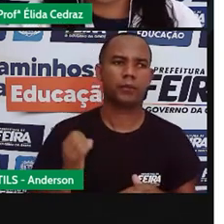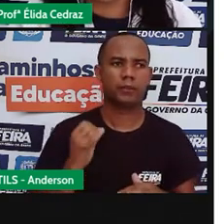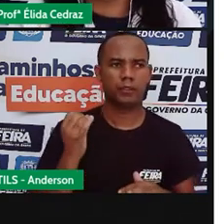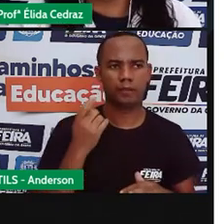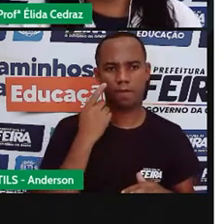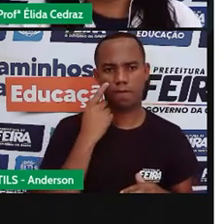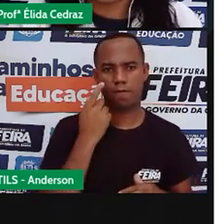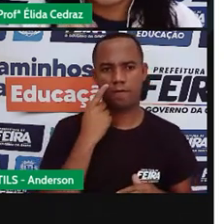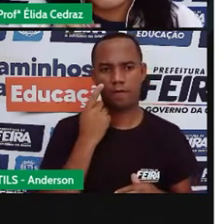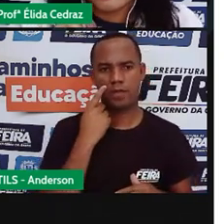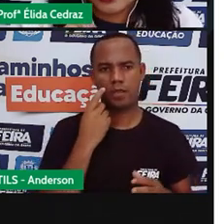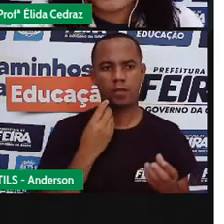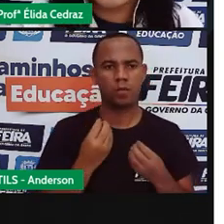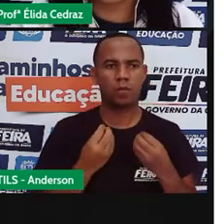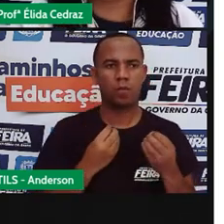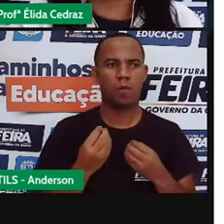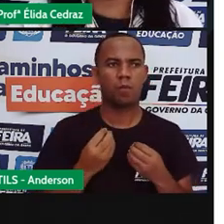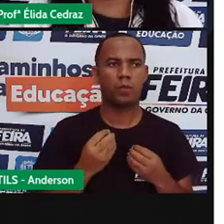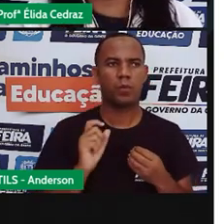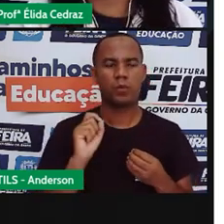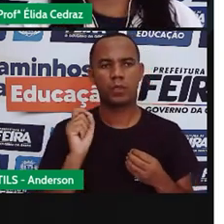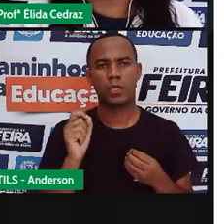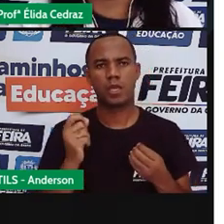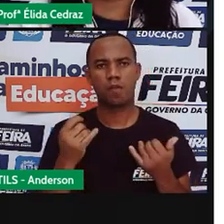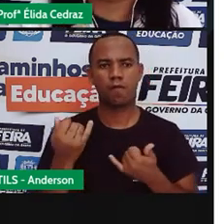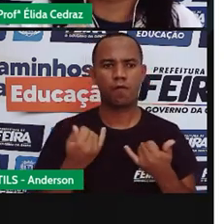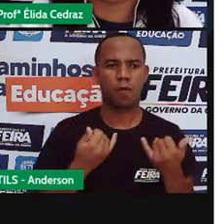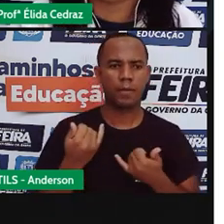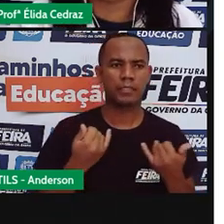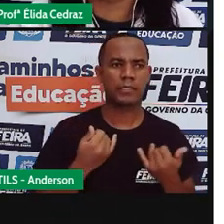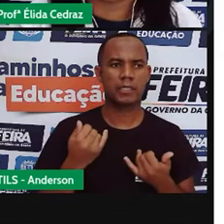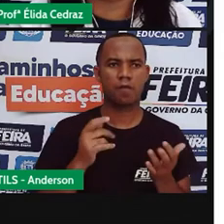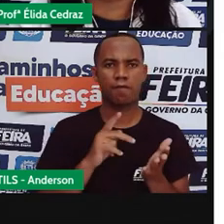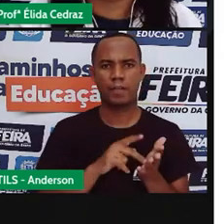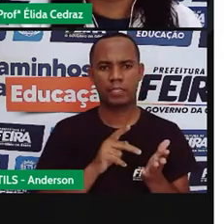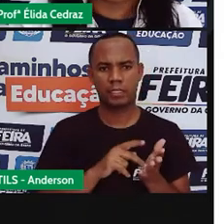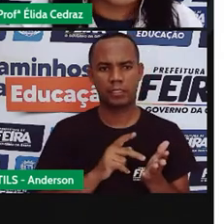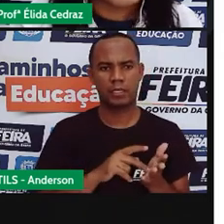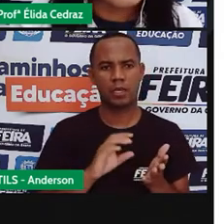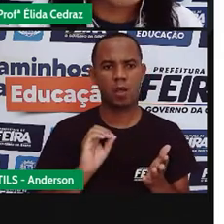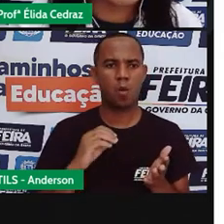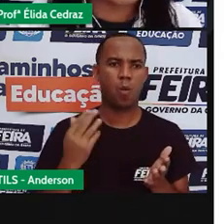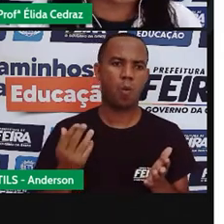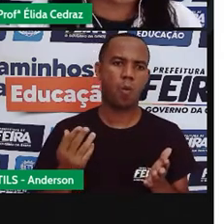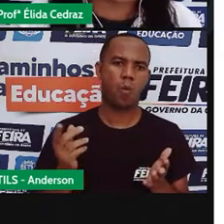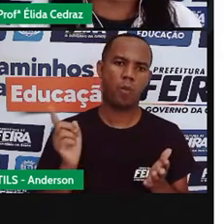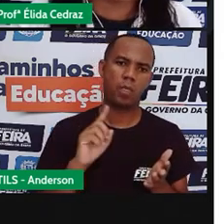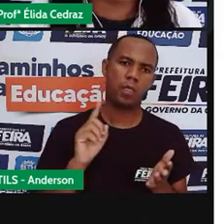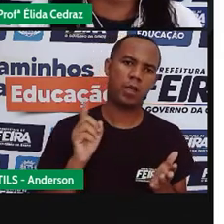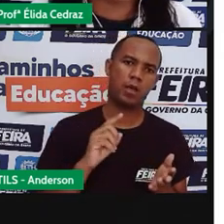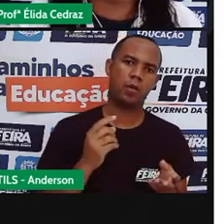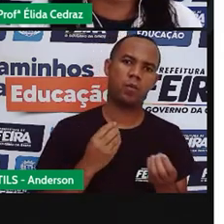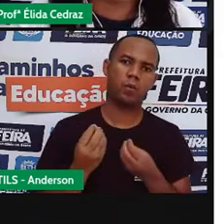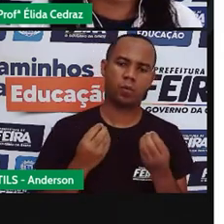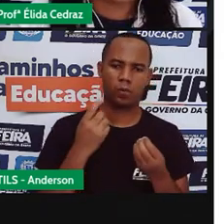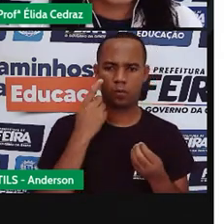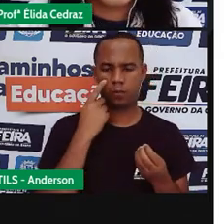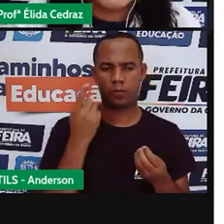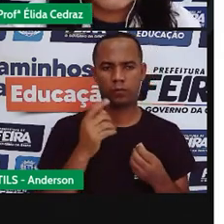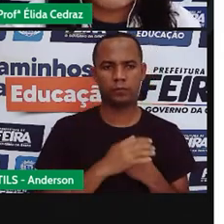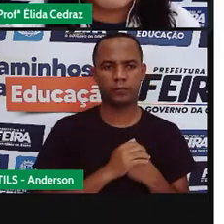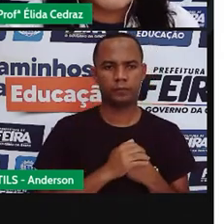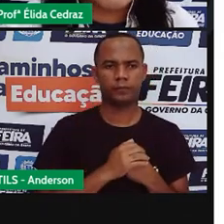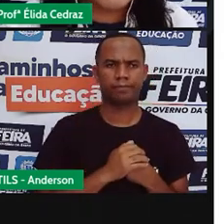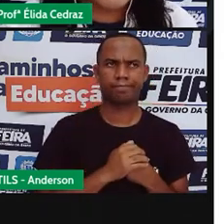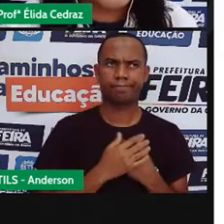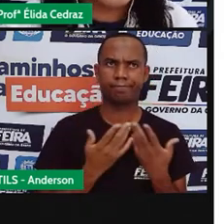verificar a origem da informação e a veracidade será que ela é verdadeira será